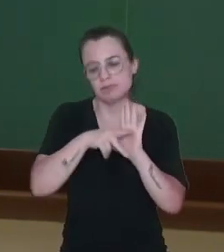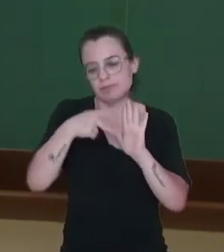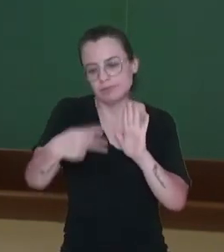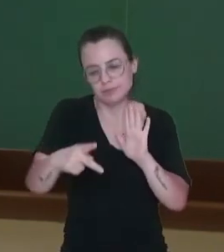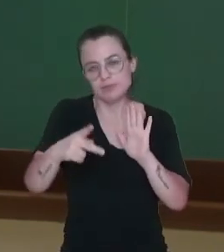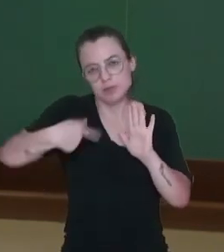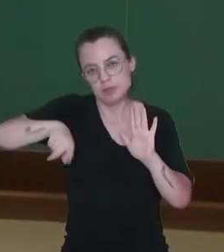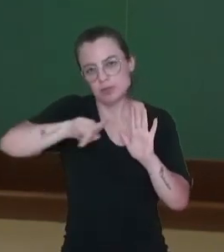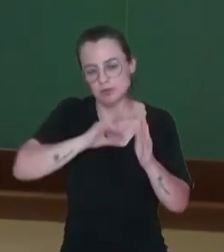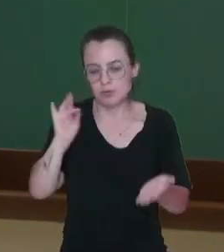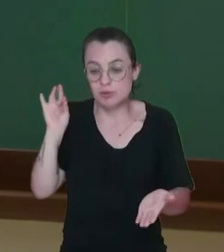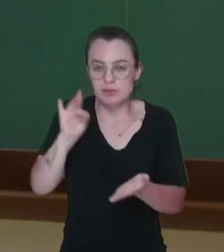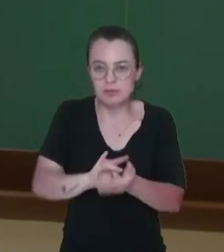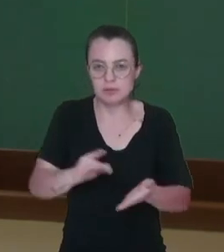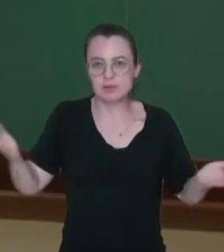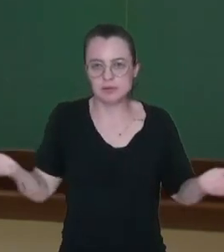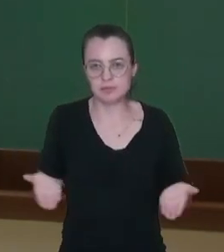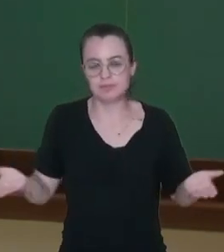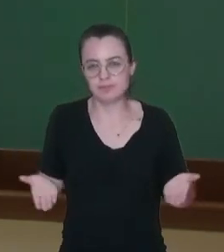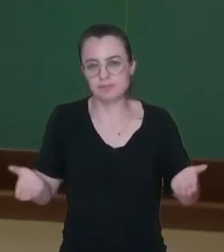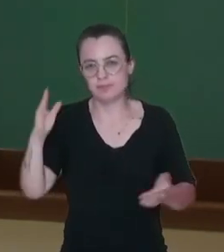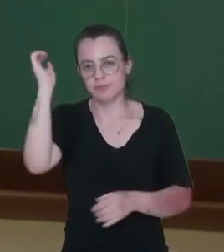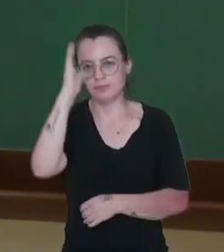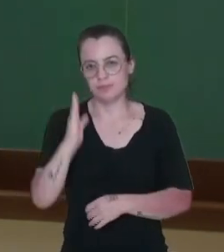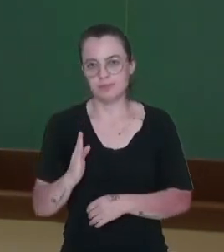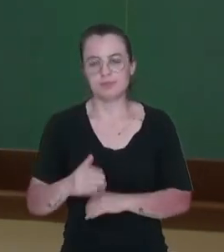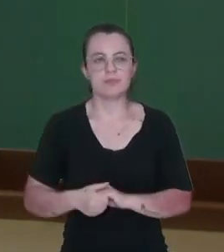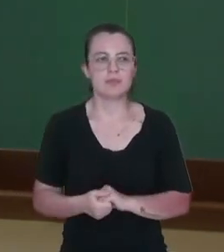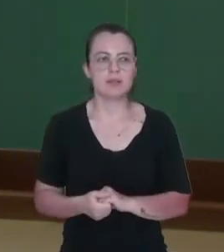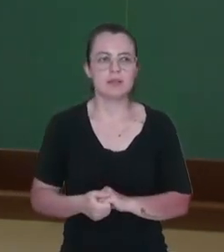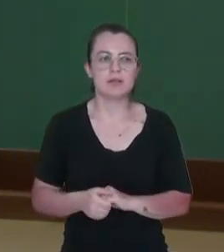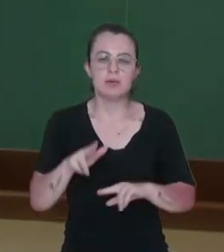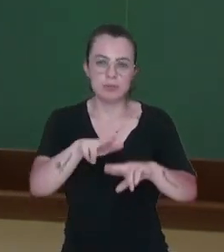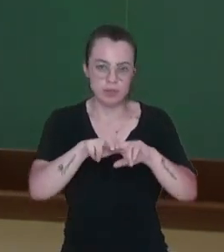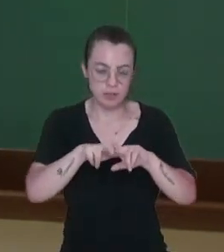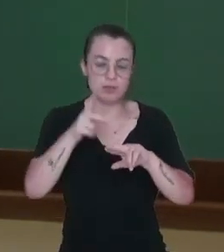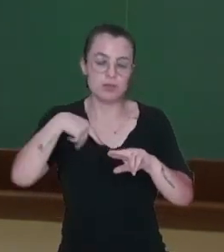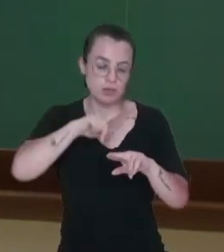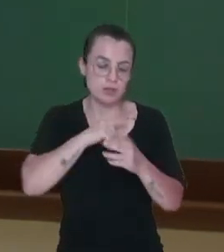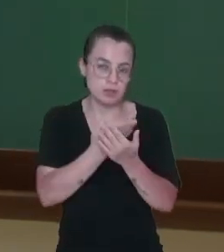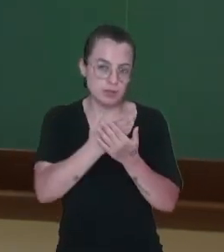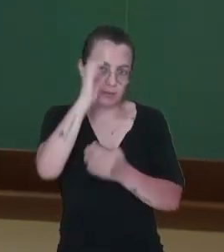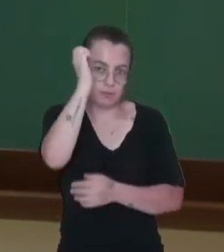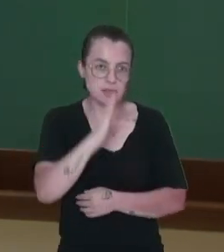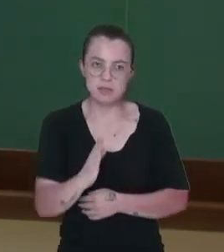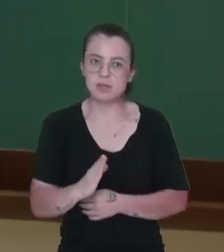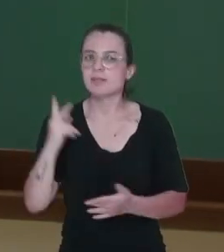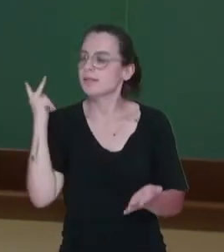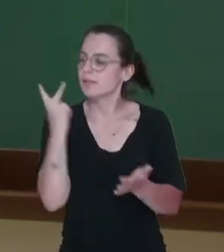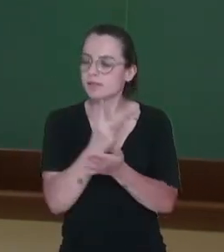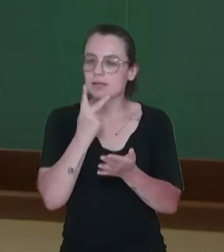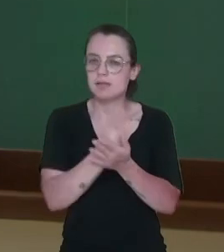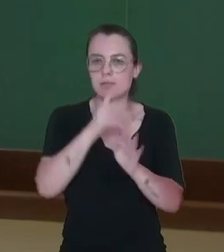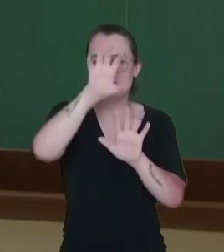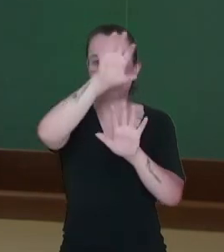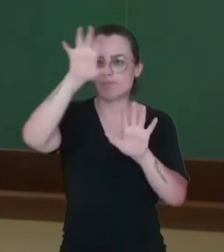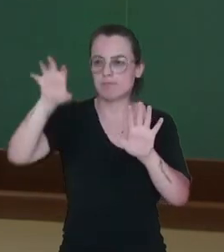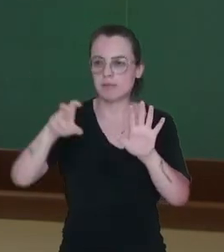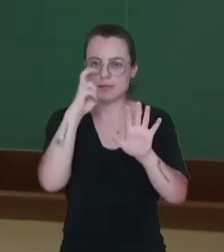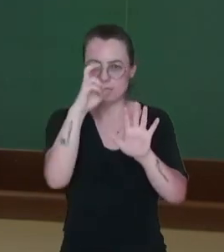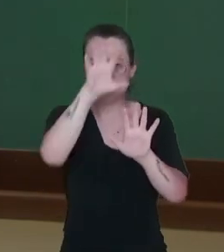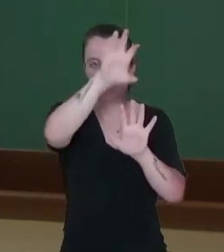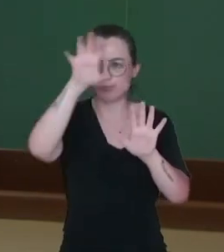tornou a divisão regional oficial do Brasil. Por isso que quando a gente vai estudar o Brasil, a gente sempre vai estudar essa